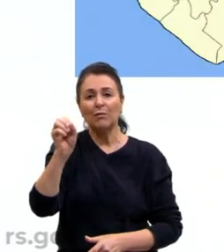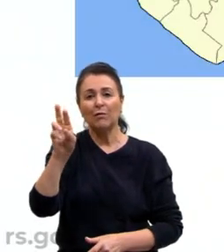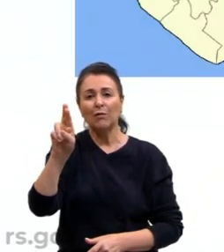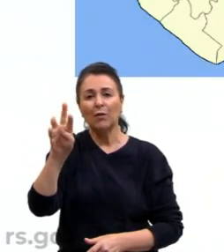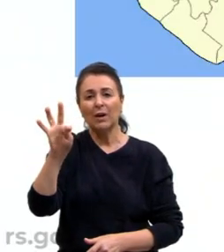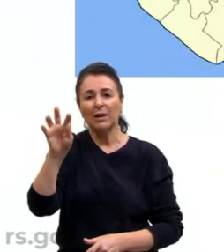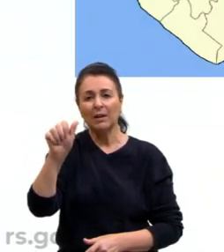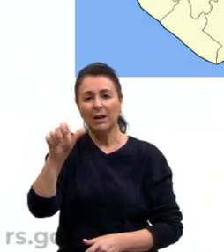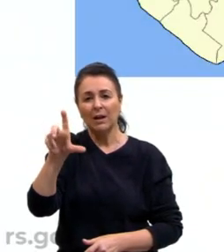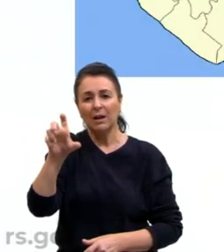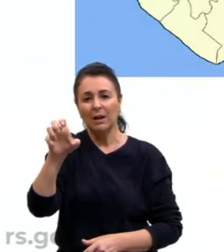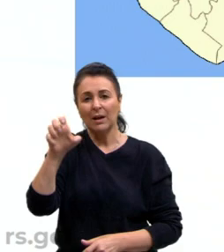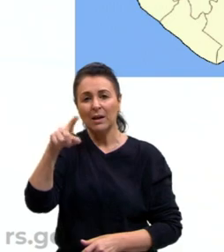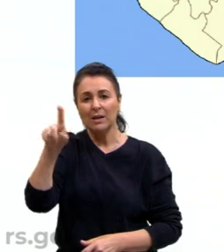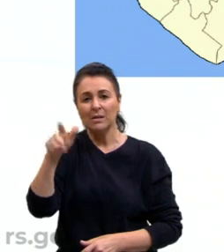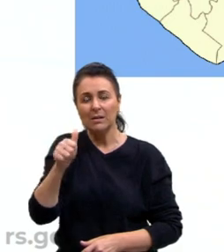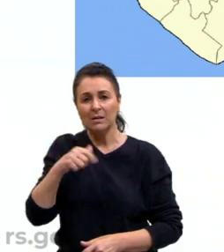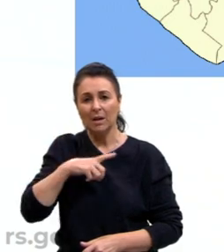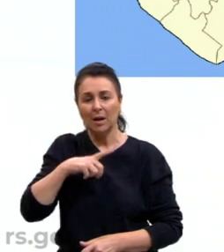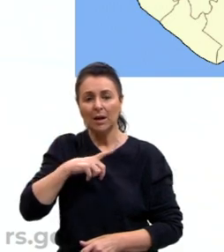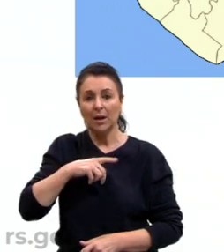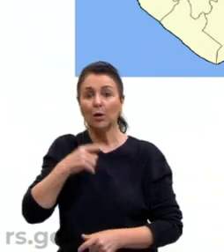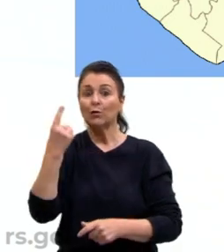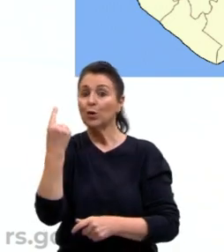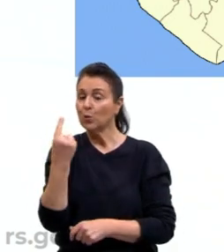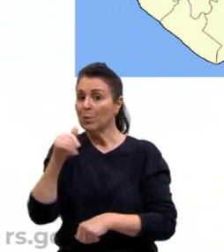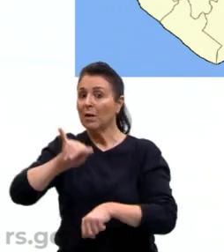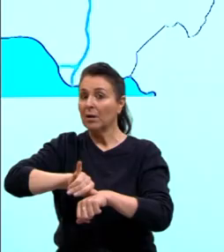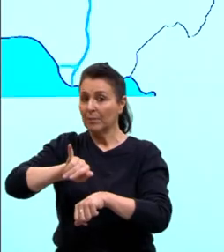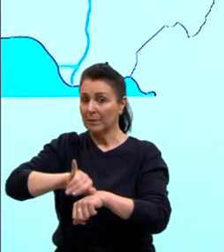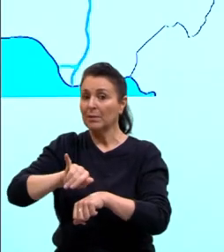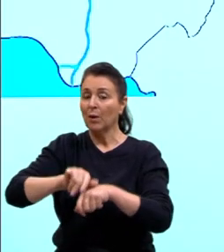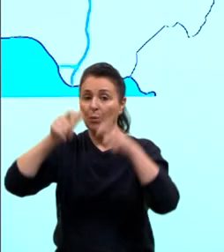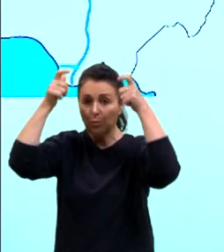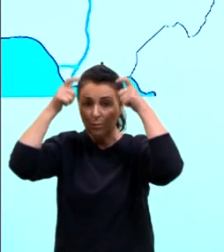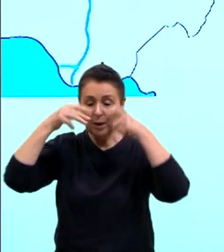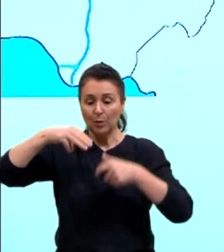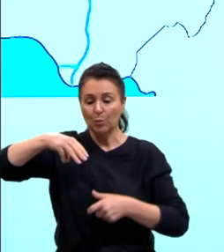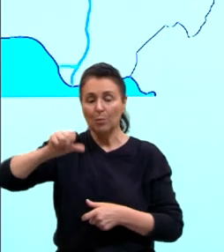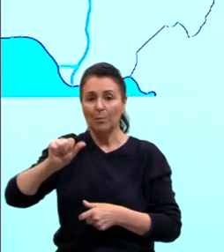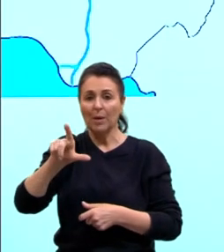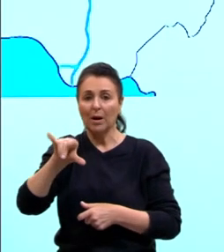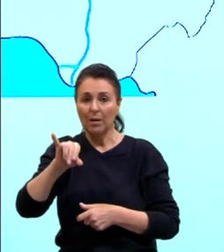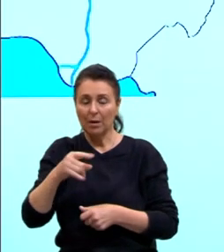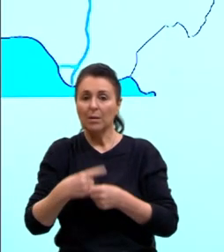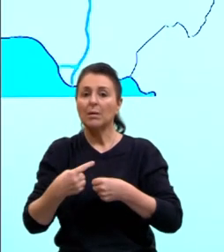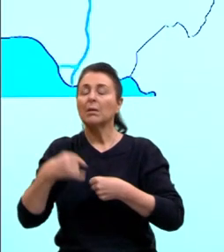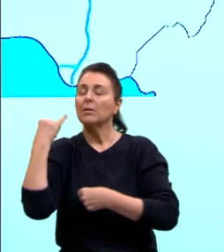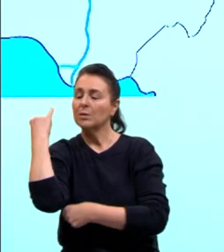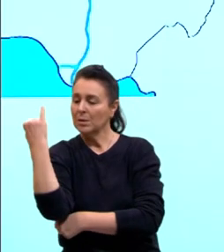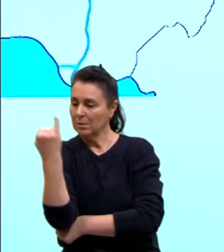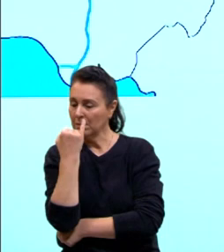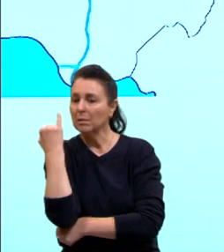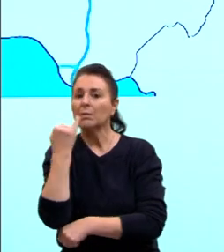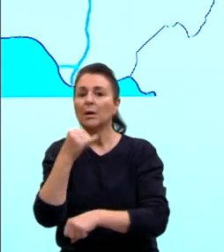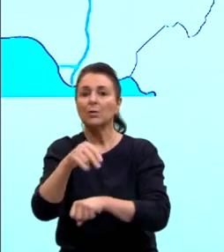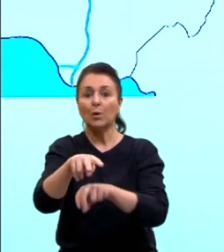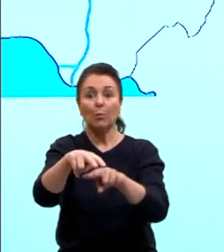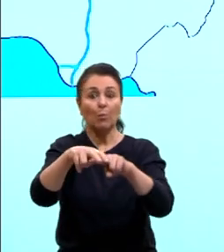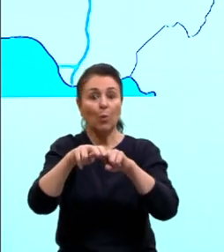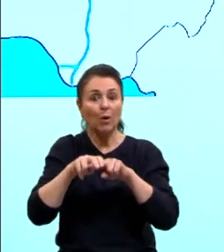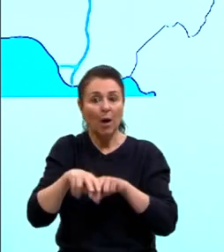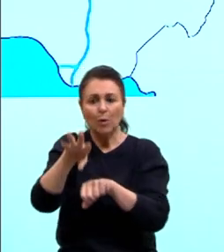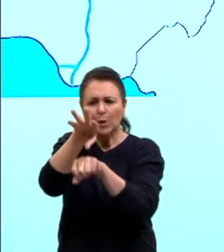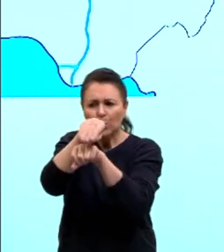que foi uma das capitais do Império do Mali e também é uma cidade que foi muito importante em termos de conhecimento, que teve uma